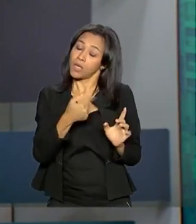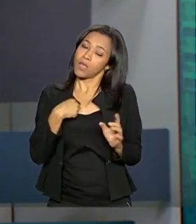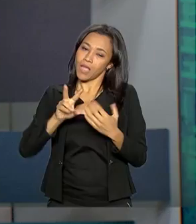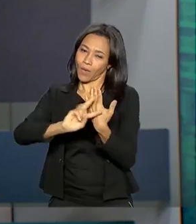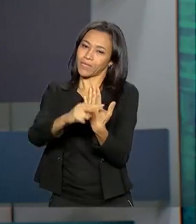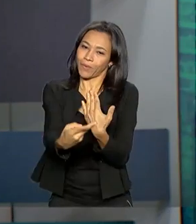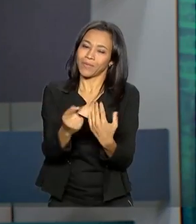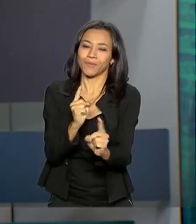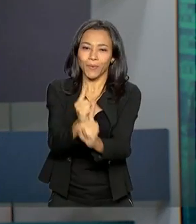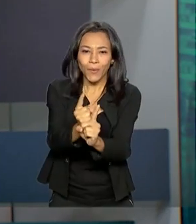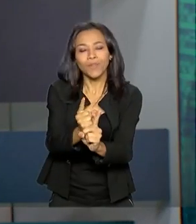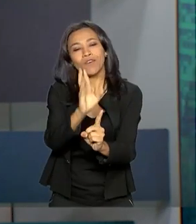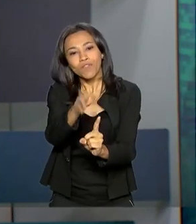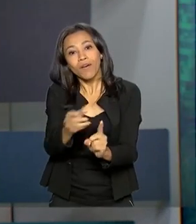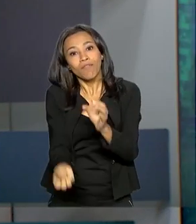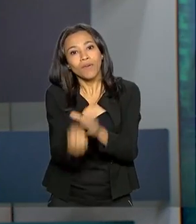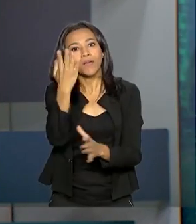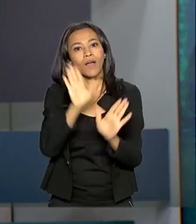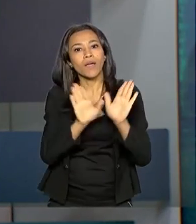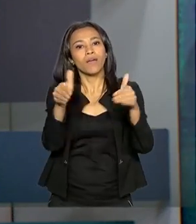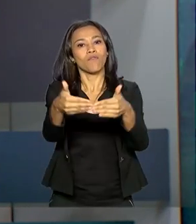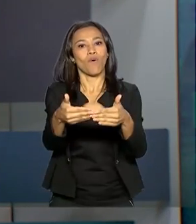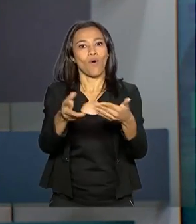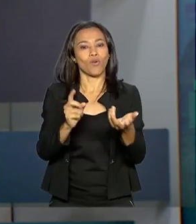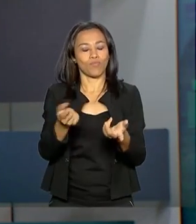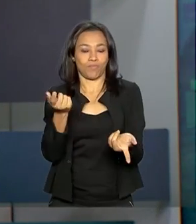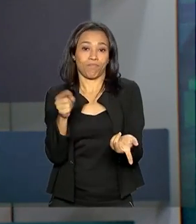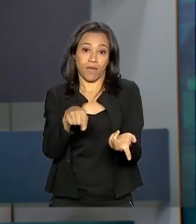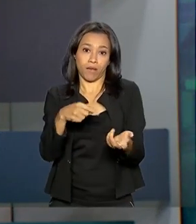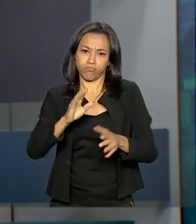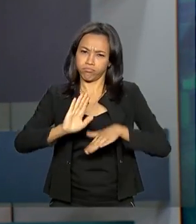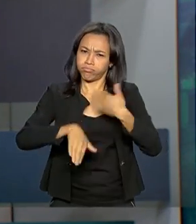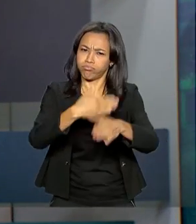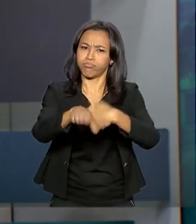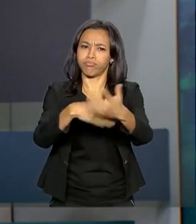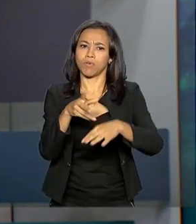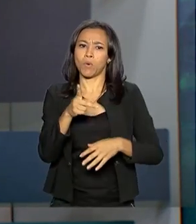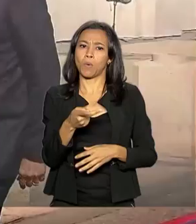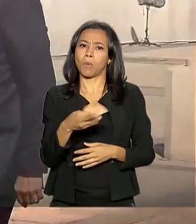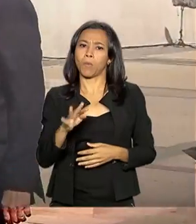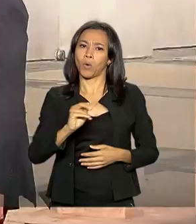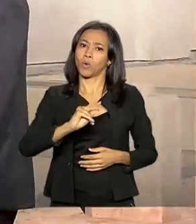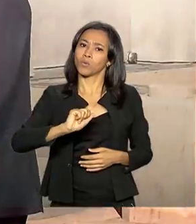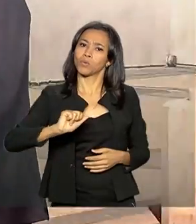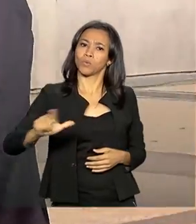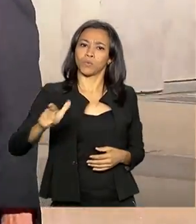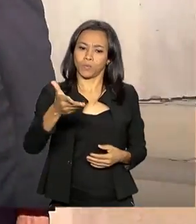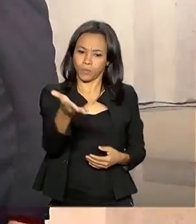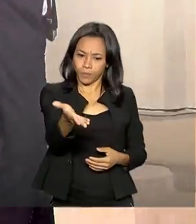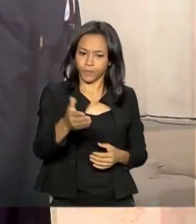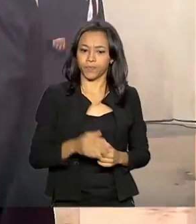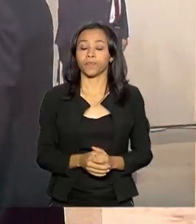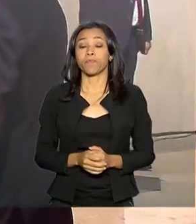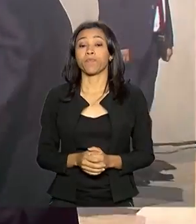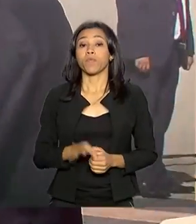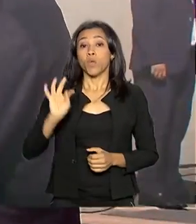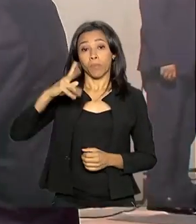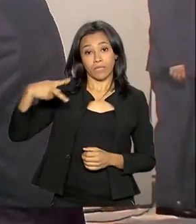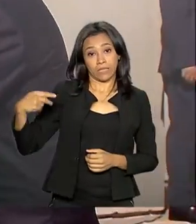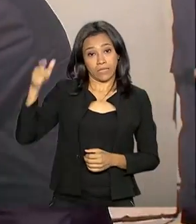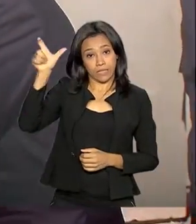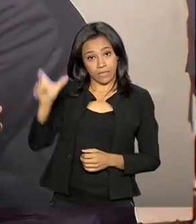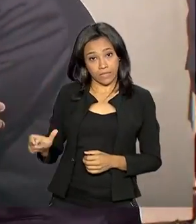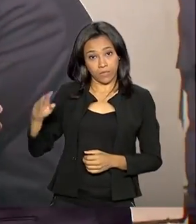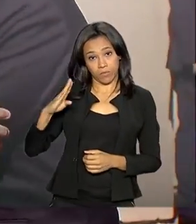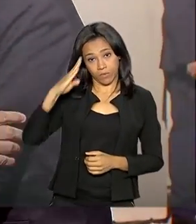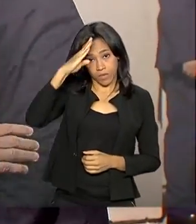do encontro, foi criado o Fórum para o Progresso da América do Sul, o ProSul. O presidente Jair Bolsonaro